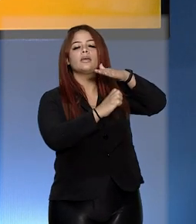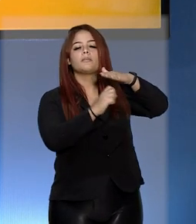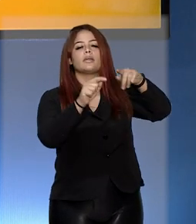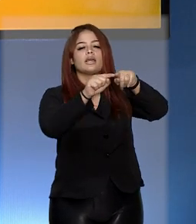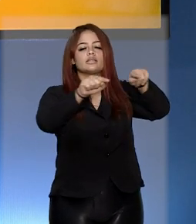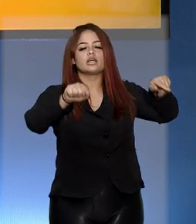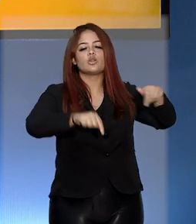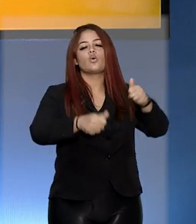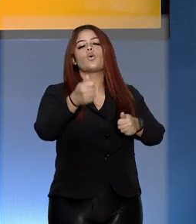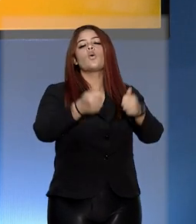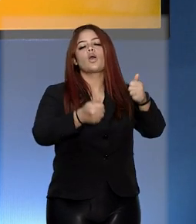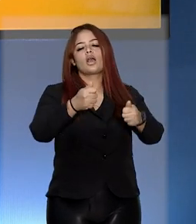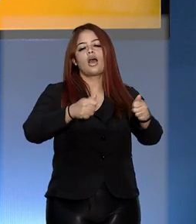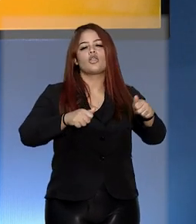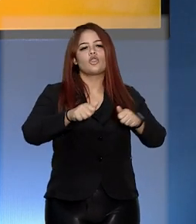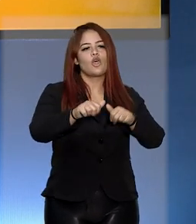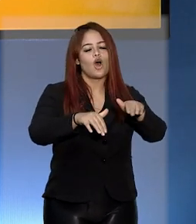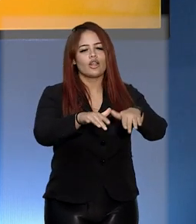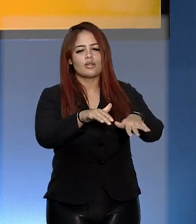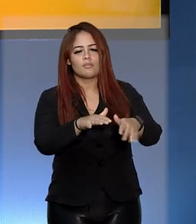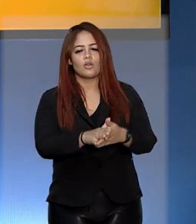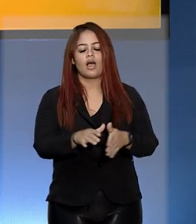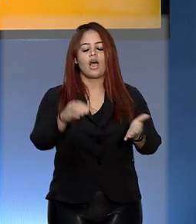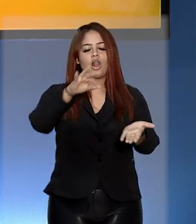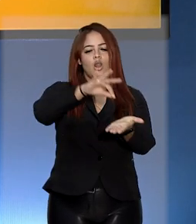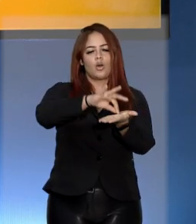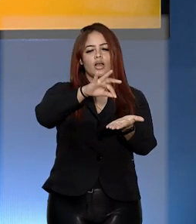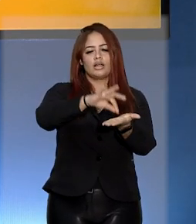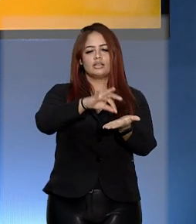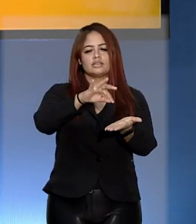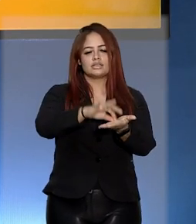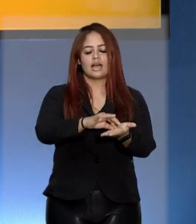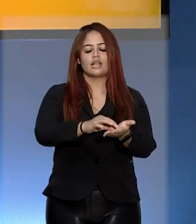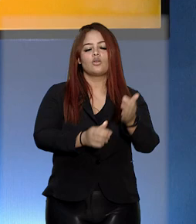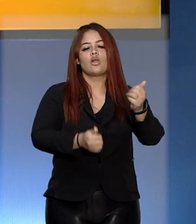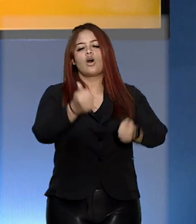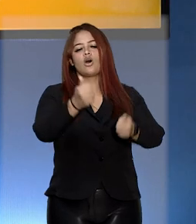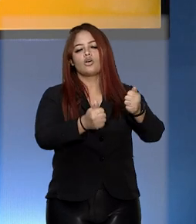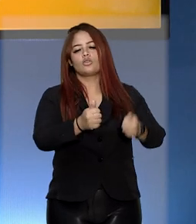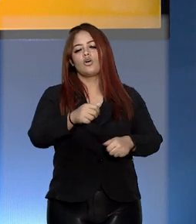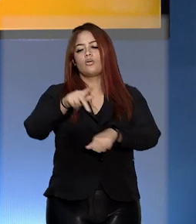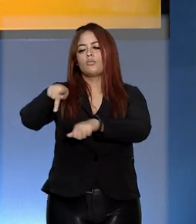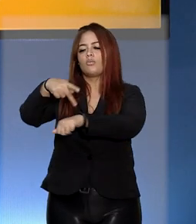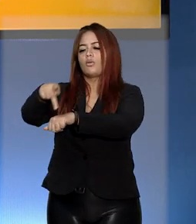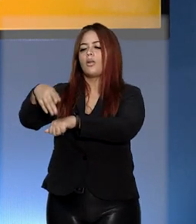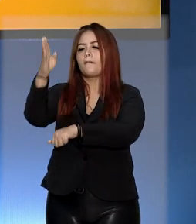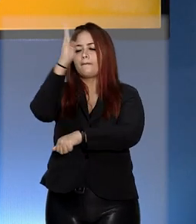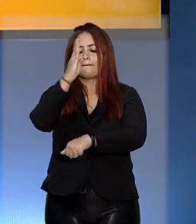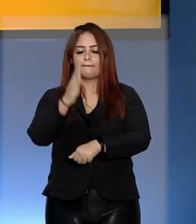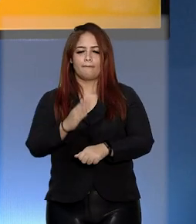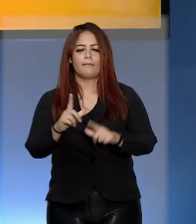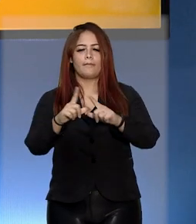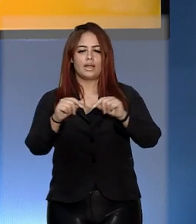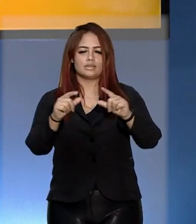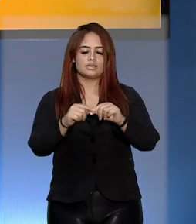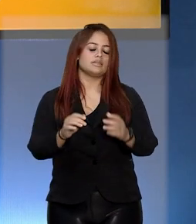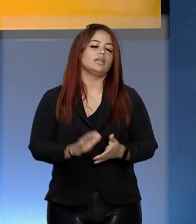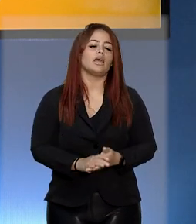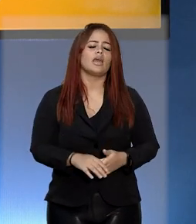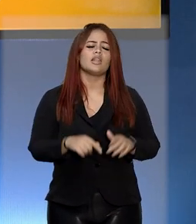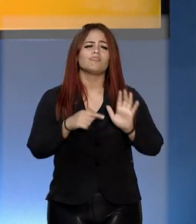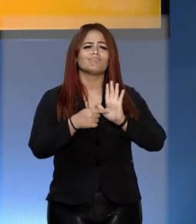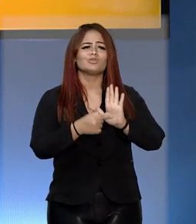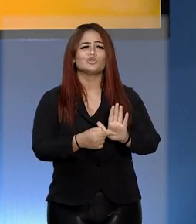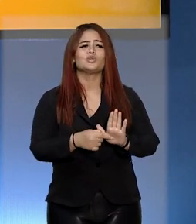localizado no Autódromo Internacional de Brasília. Ele concluiu que ficou demonstrado dano urbanístico. Mais